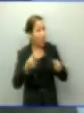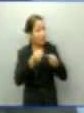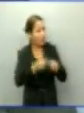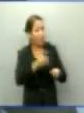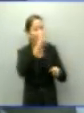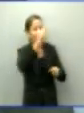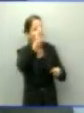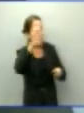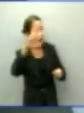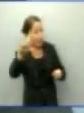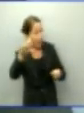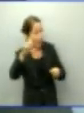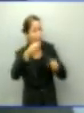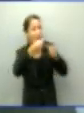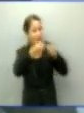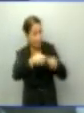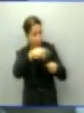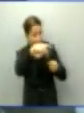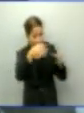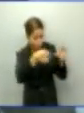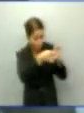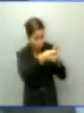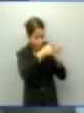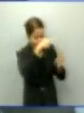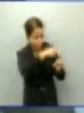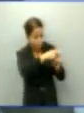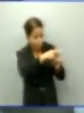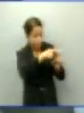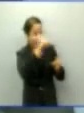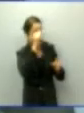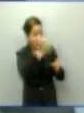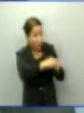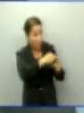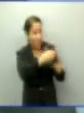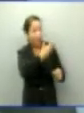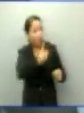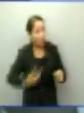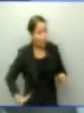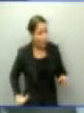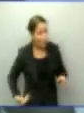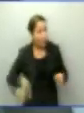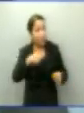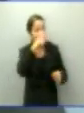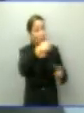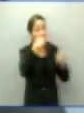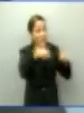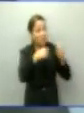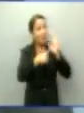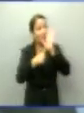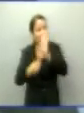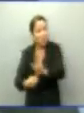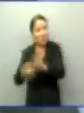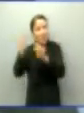O Rael, que era secretário de comunicação, o senhor é candidato do governo e teve a prestação de contas